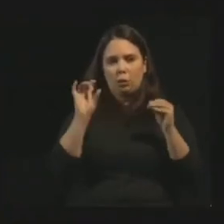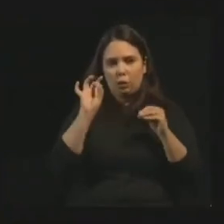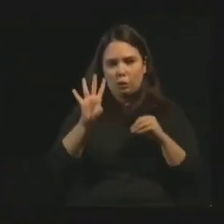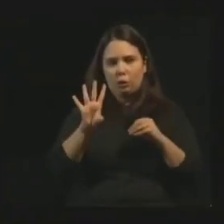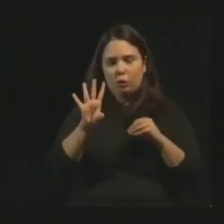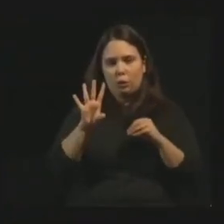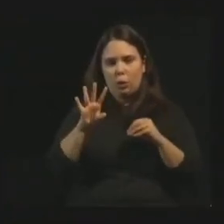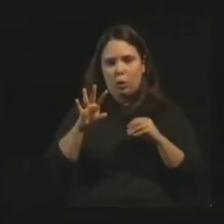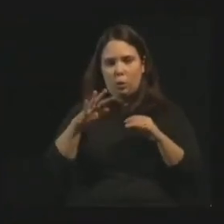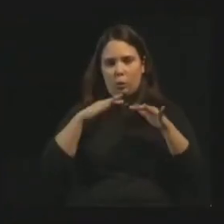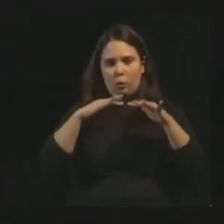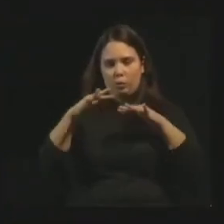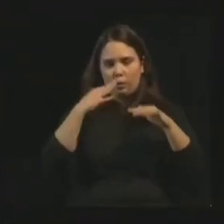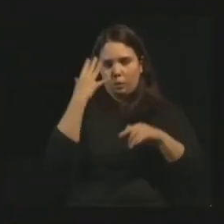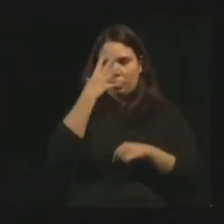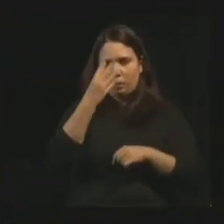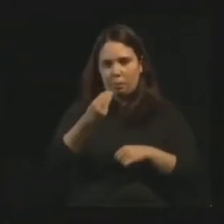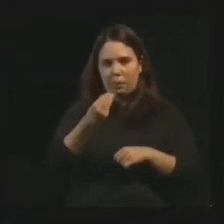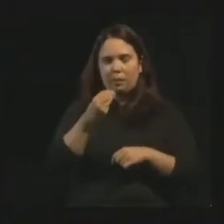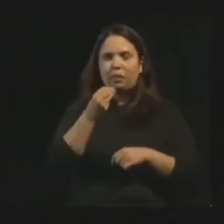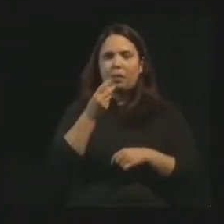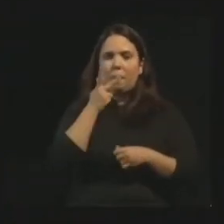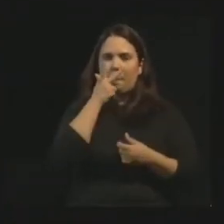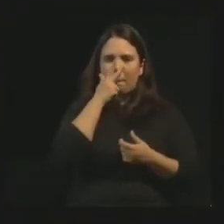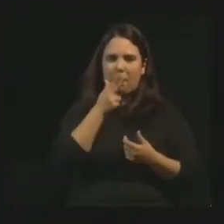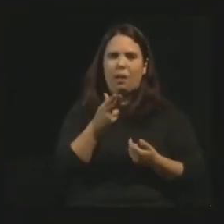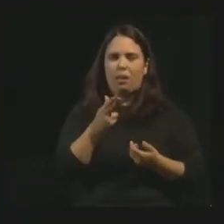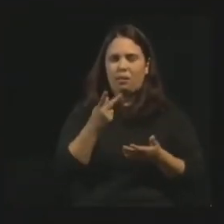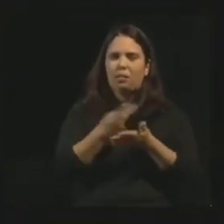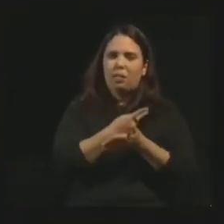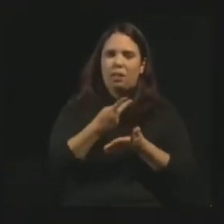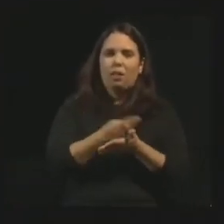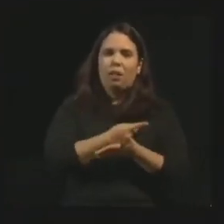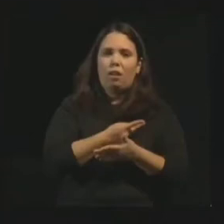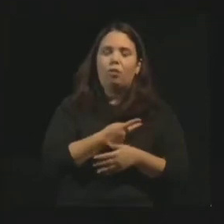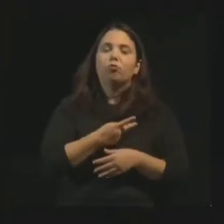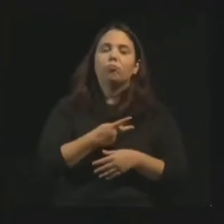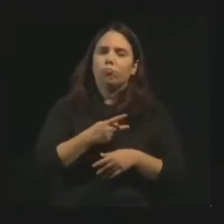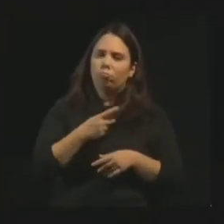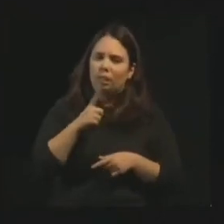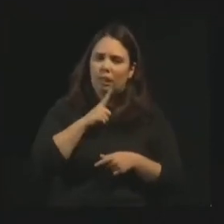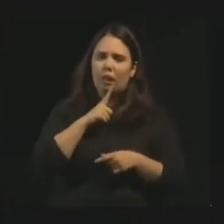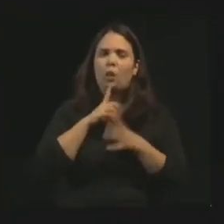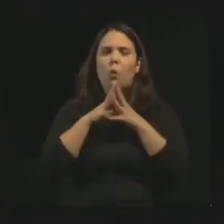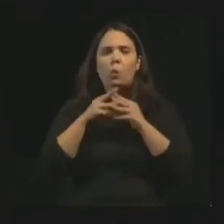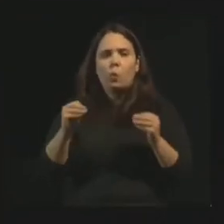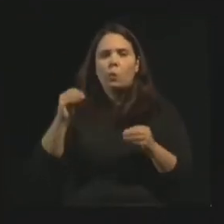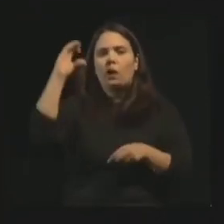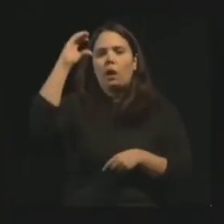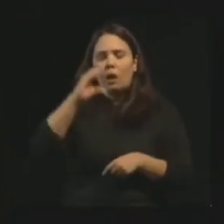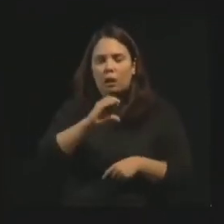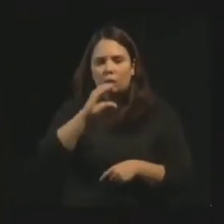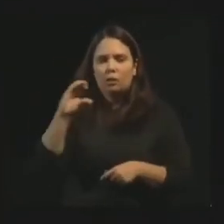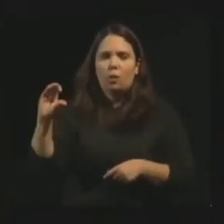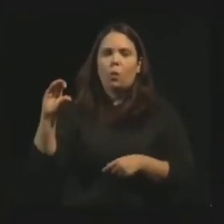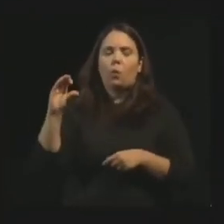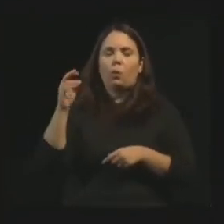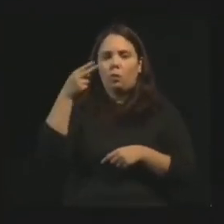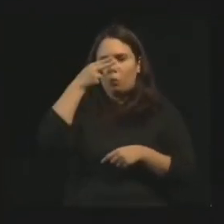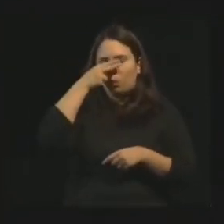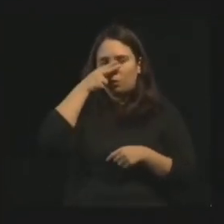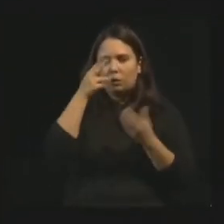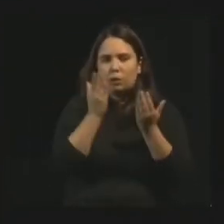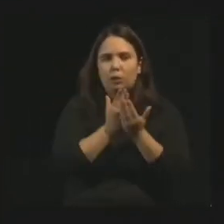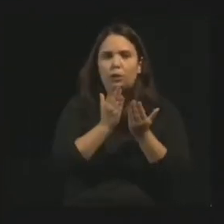espírita, Deus seria injusto. Então acontece entre os nossos irmãos católicos, protestantes, budistas,